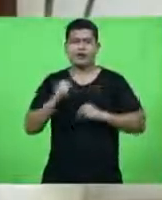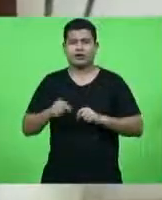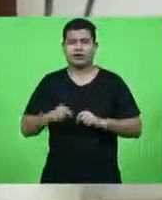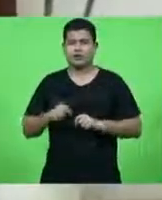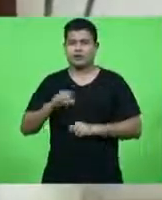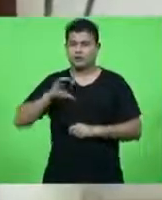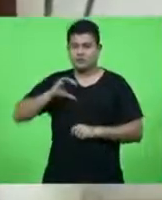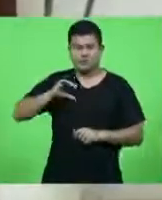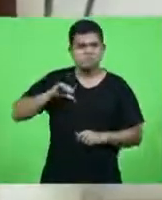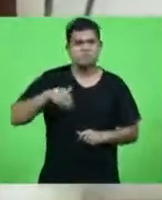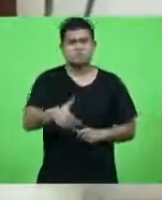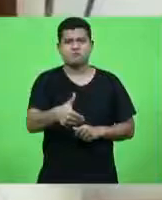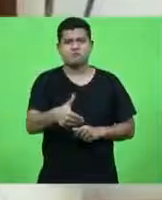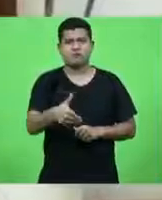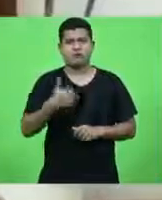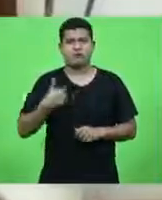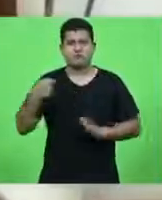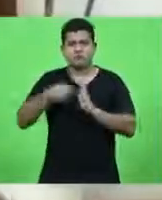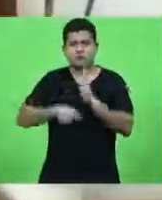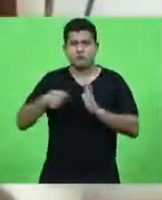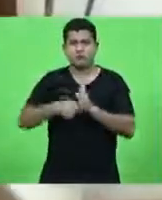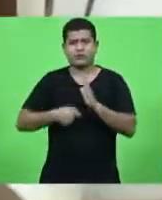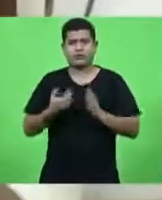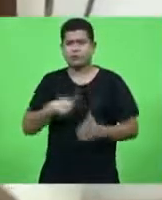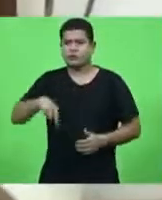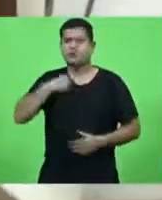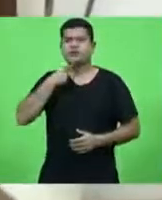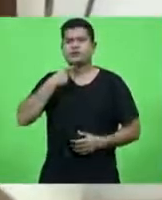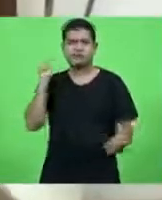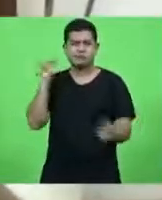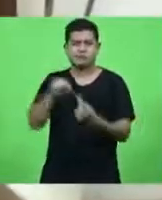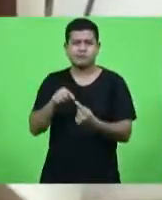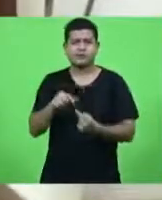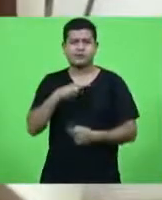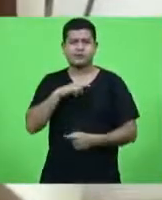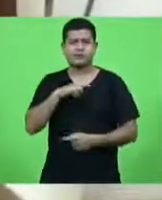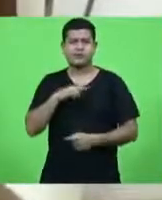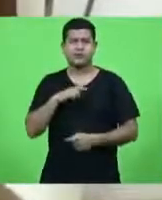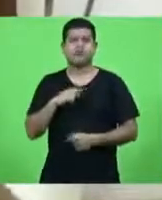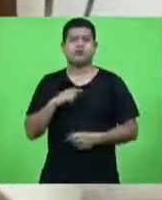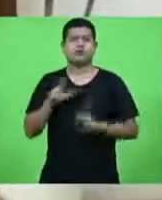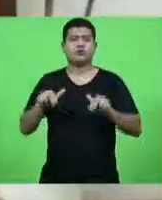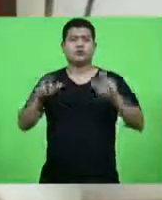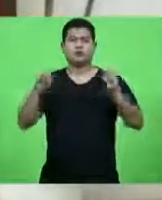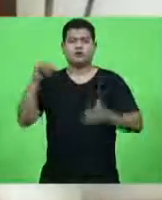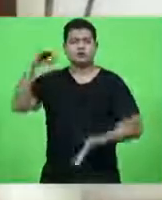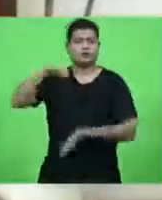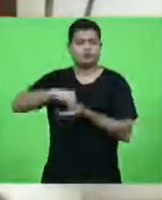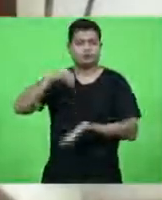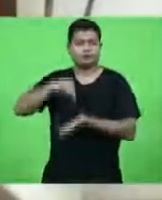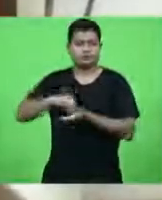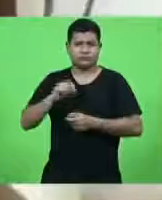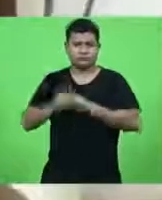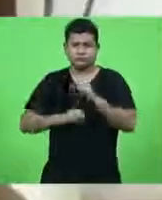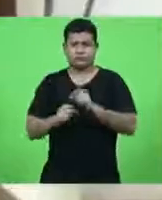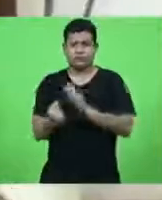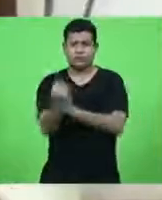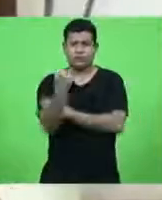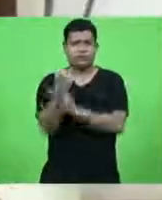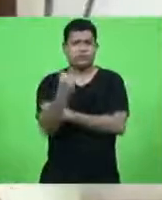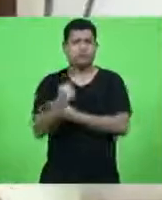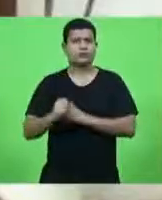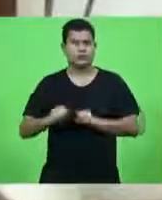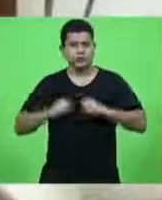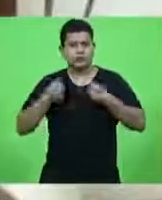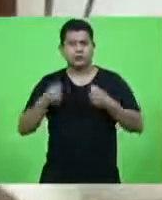lutarmos pelos nossos objetivos. que nunca nos faltem fibra, garra. Na